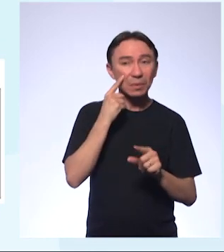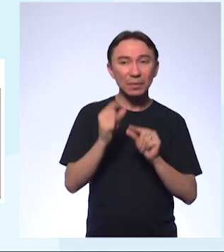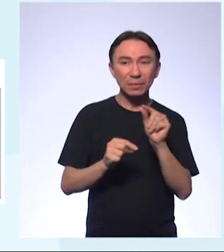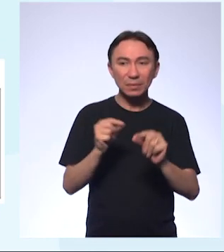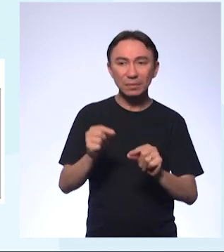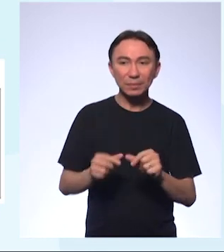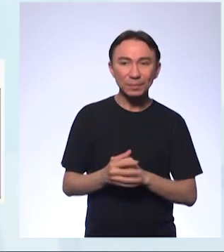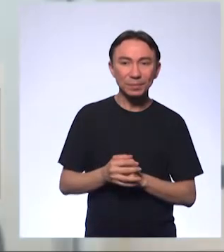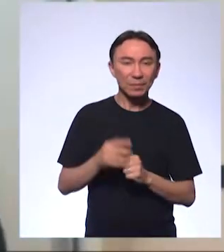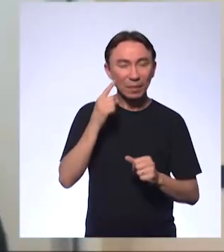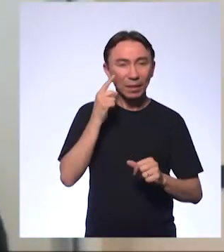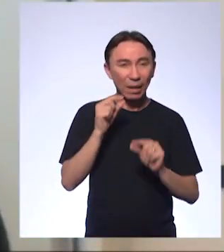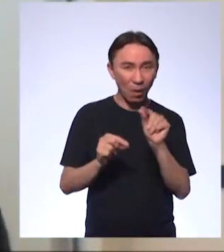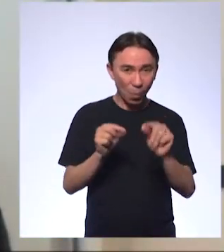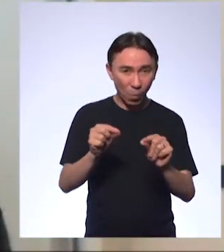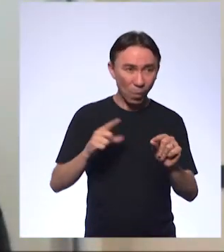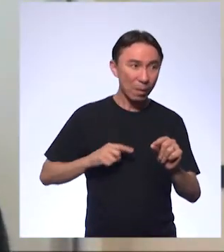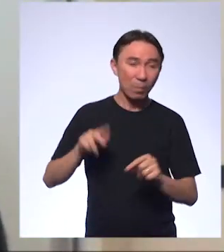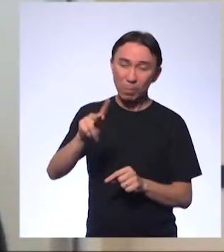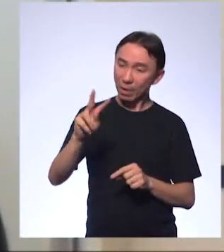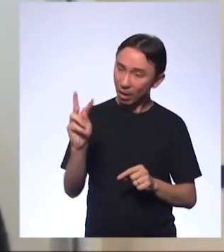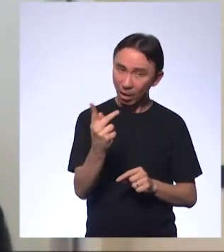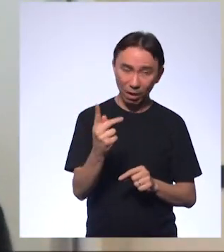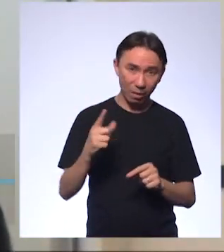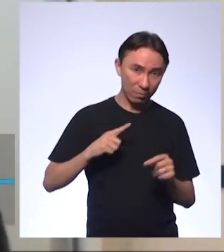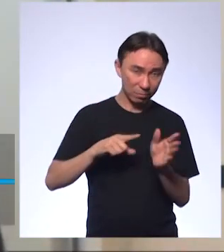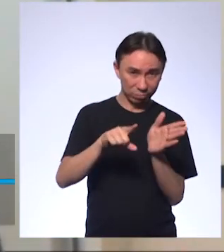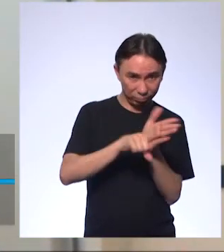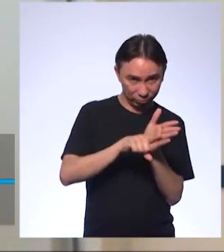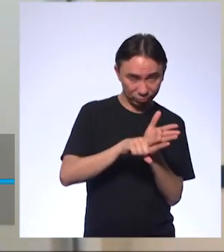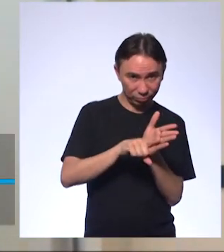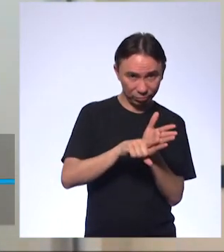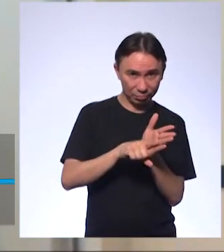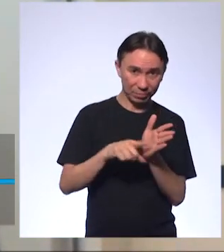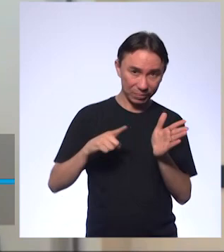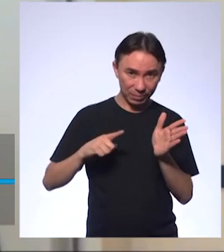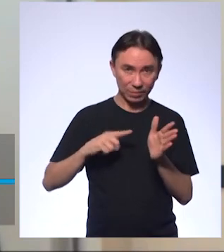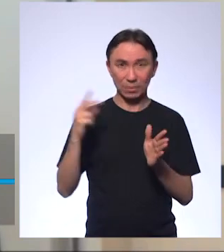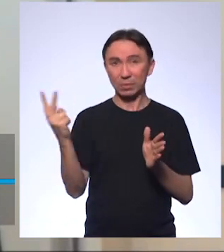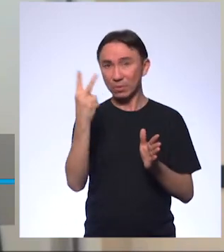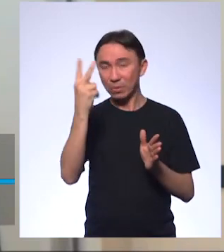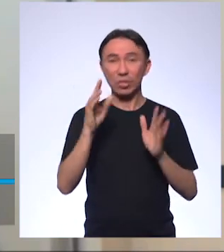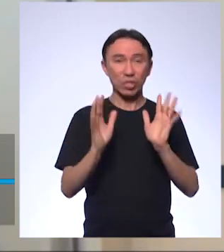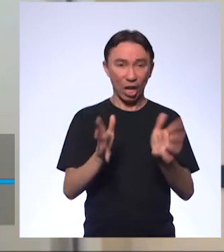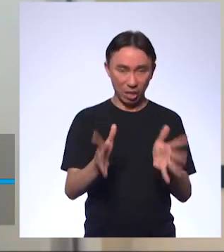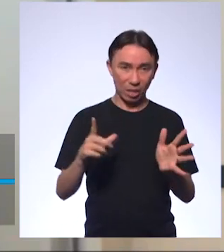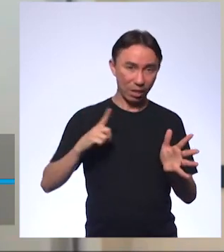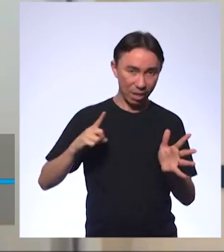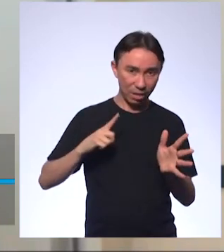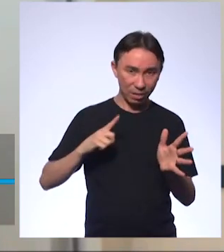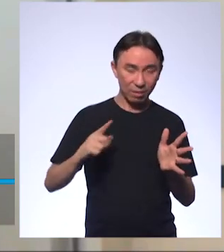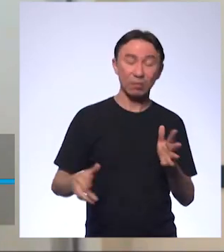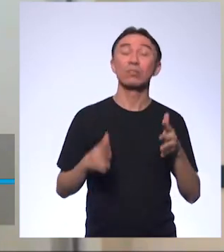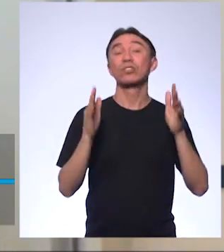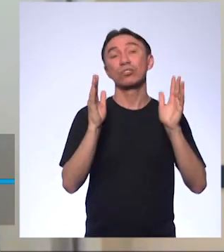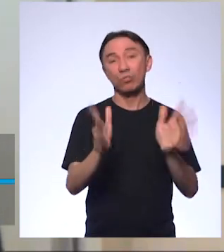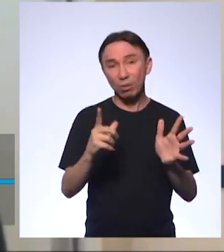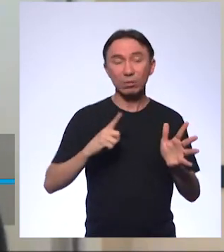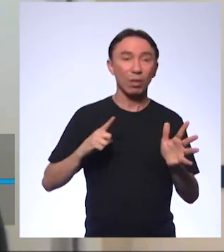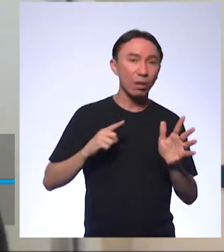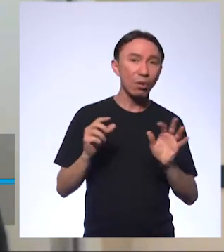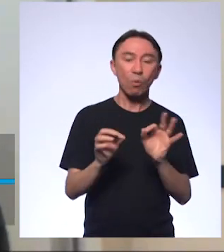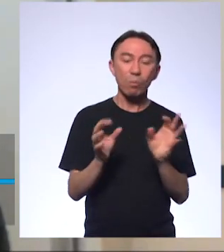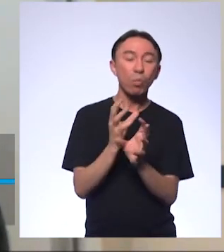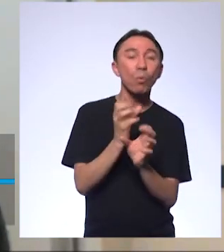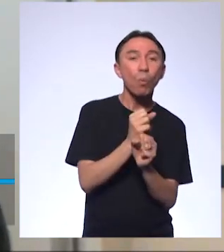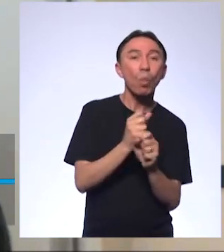14 menos esse valor. Se o valor aí já está na concentração de H+, então, eu já tenho como fazer